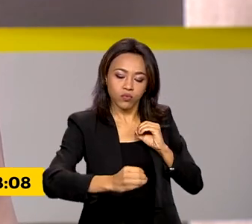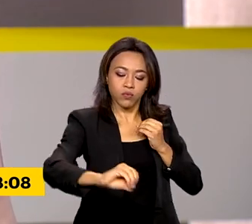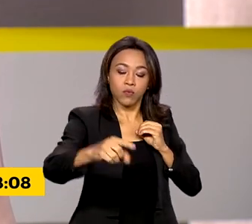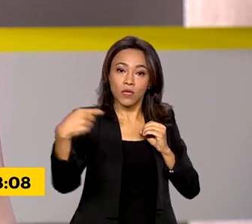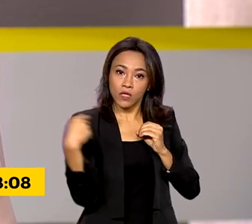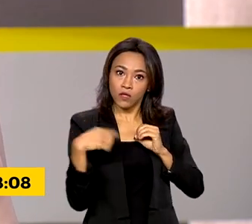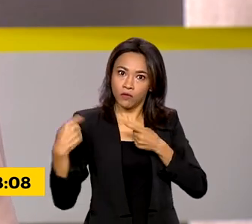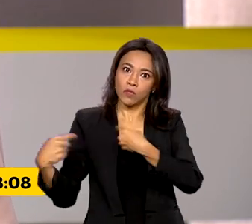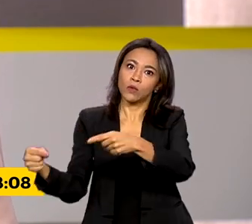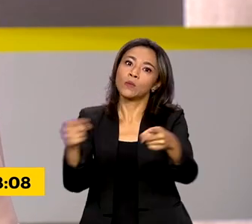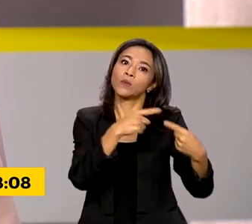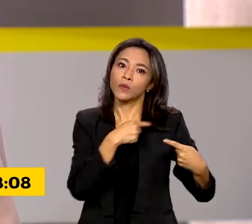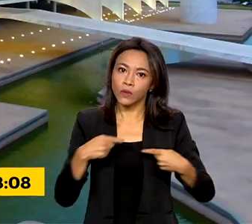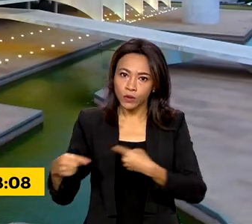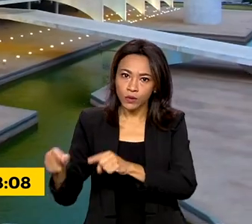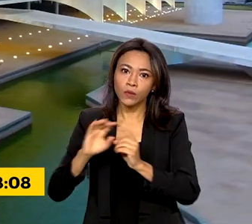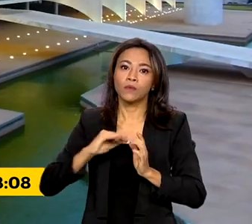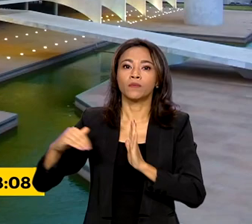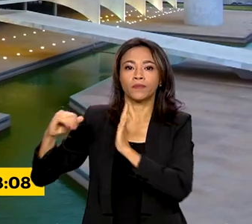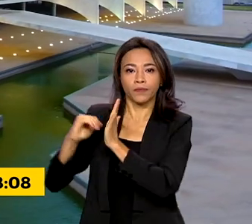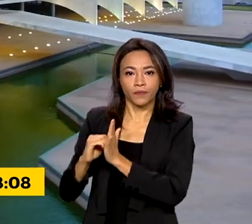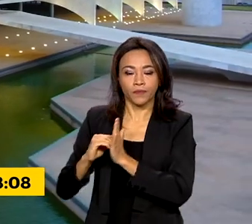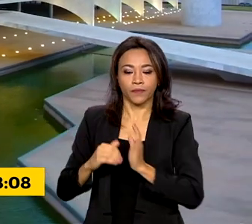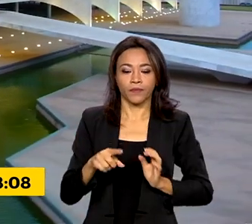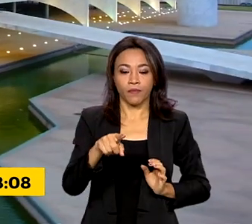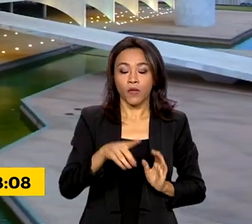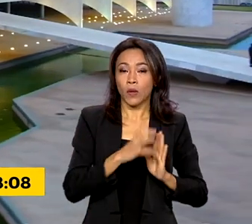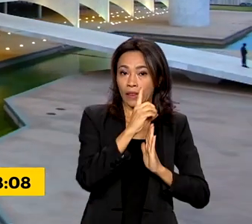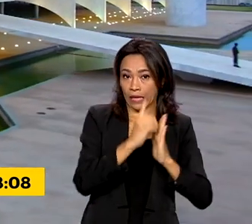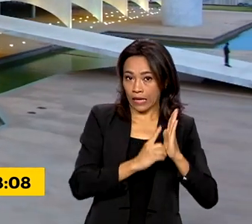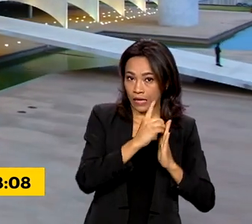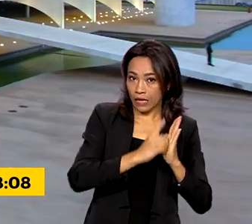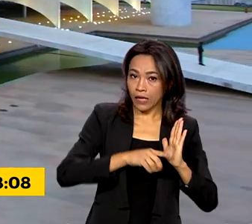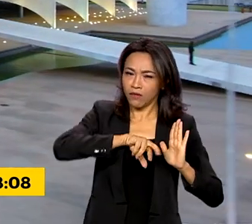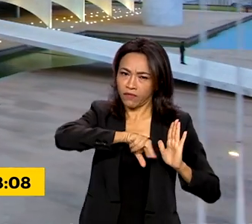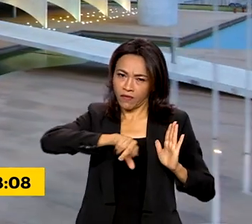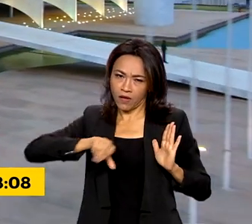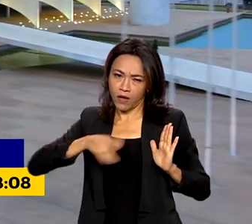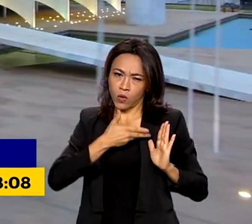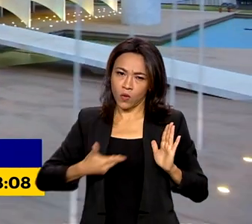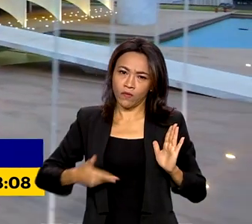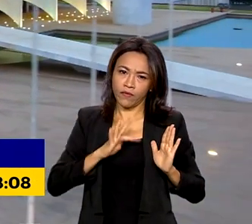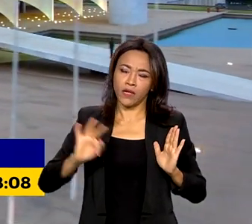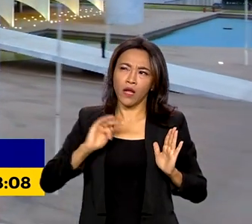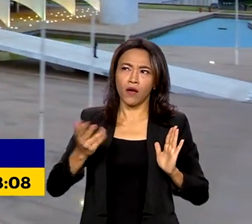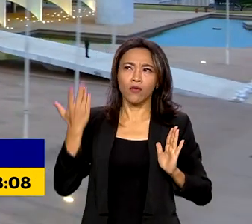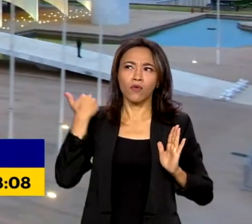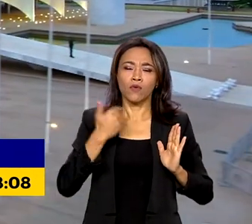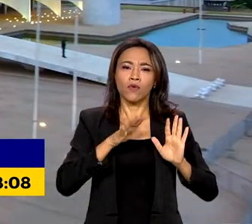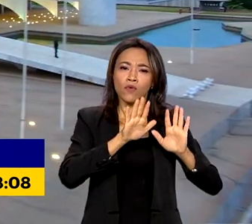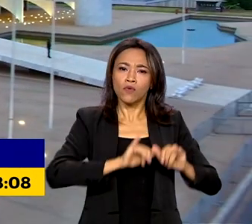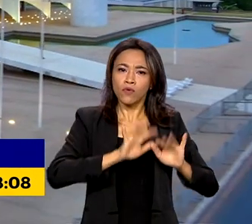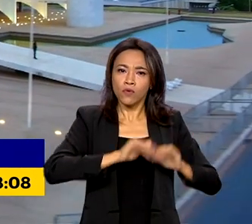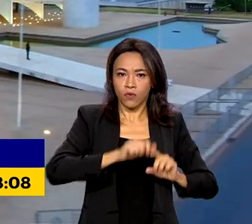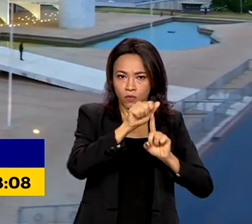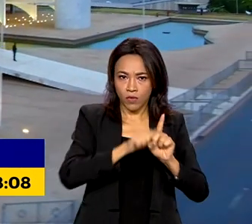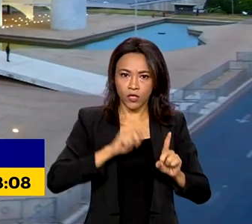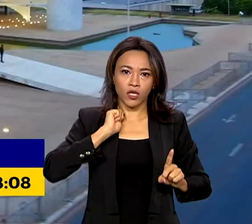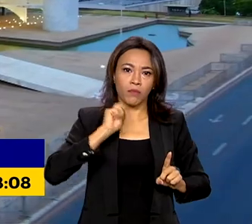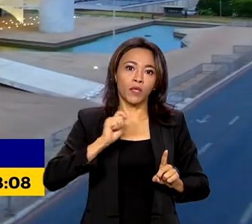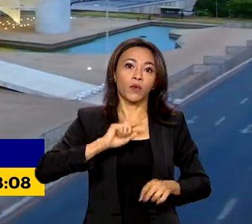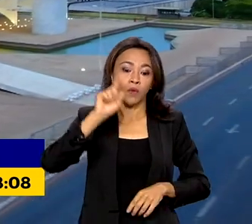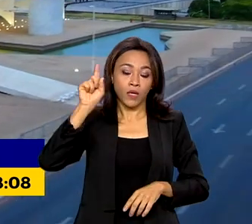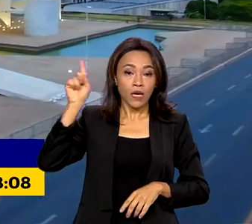pública no Senado. Os decretos do governo federal, editados em abril deste ano, revogaram